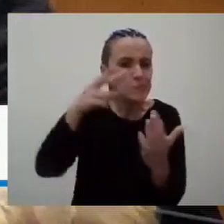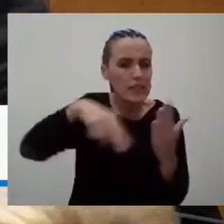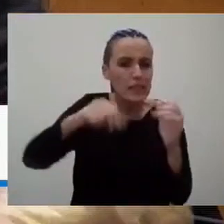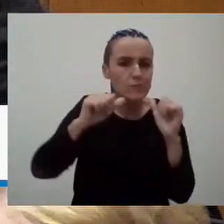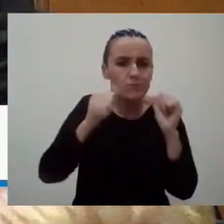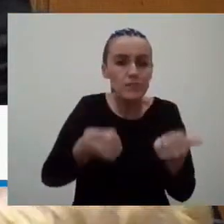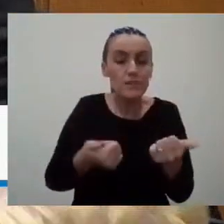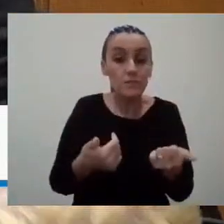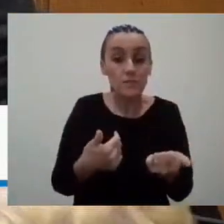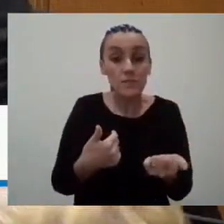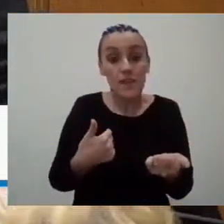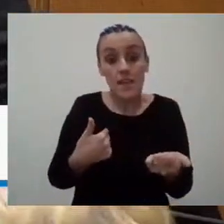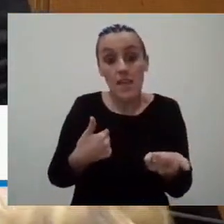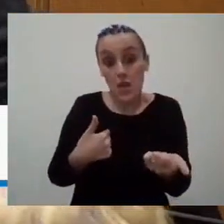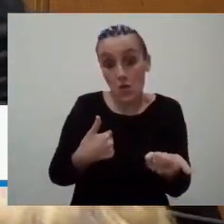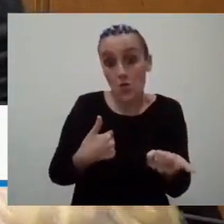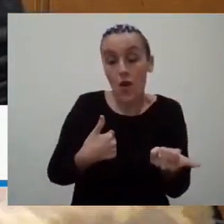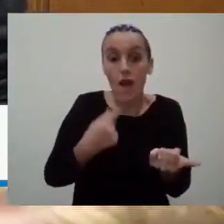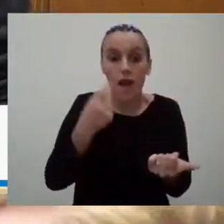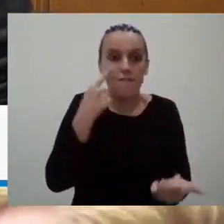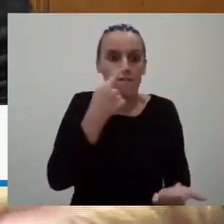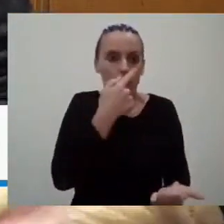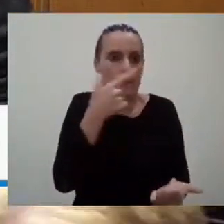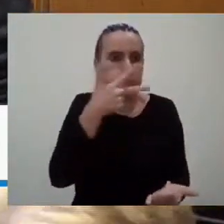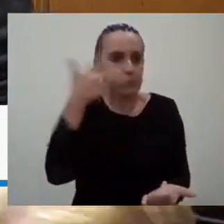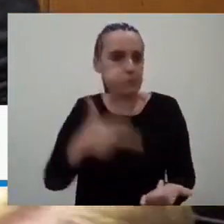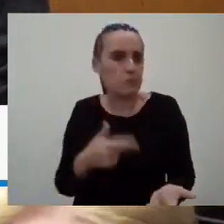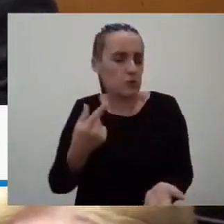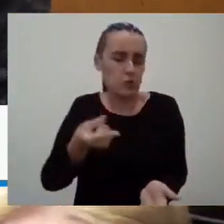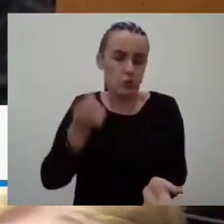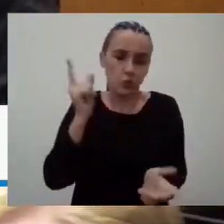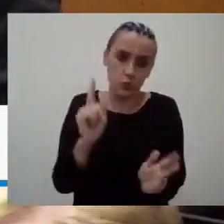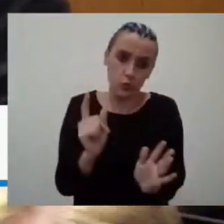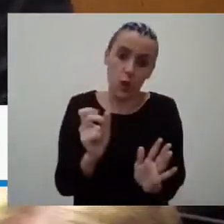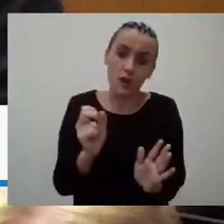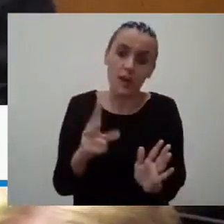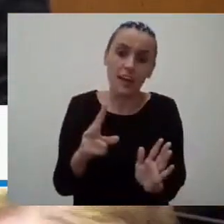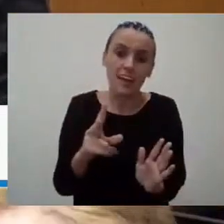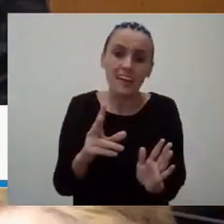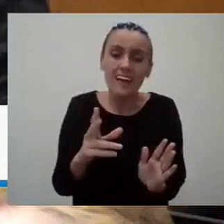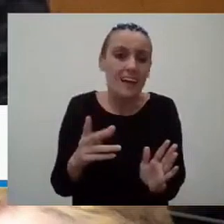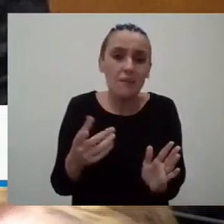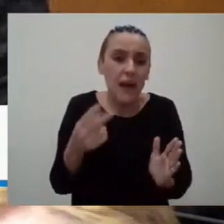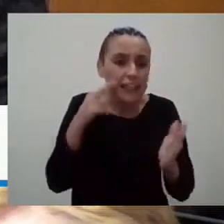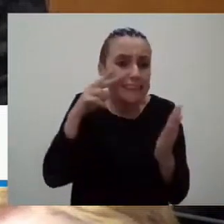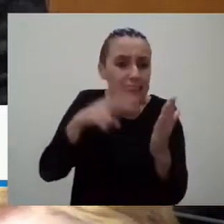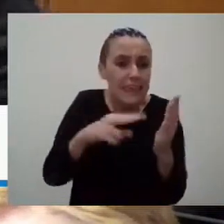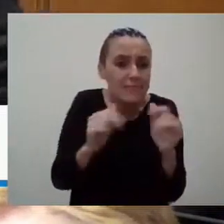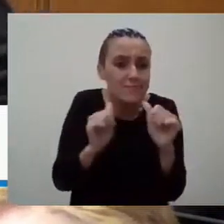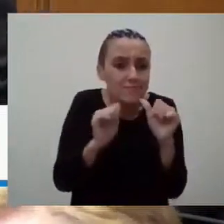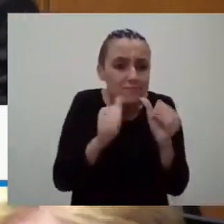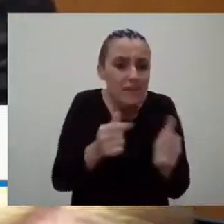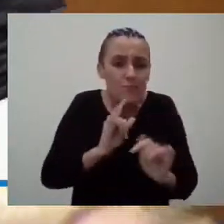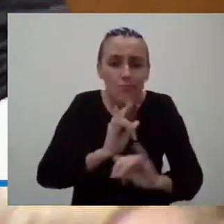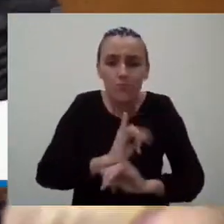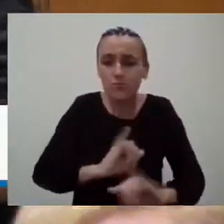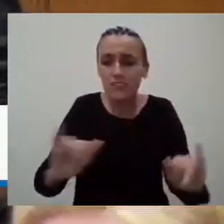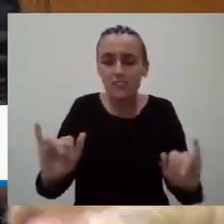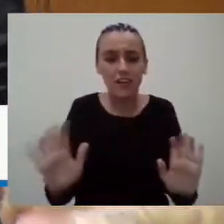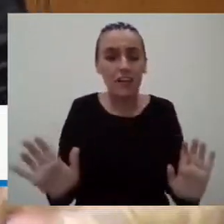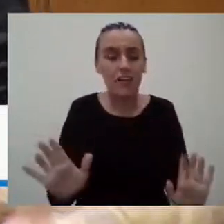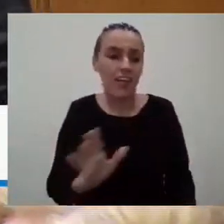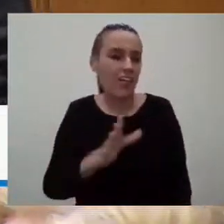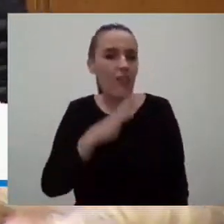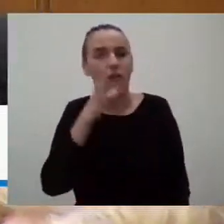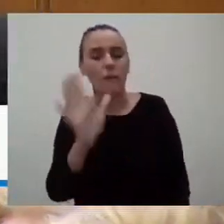sou dotado da melhor vista que se possa conceber, mas eu acho que ninguém consegue ler aquilo, Sr. Presidente. E, portanto, não vale a pena vir dizer que